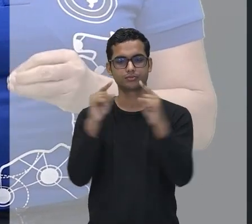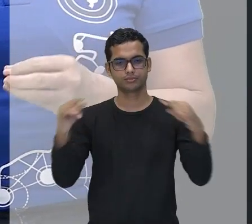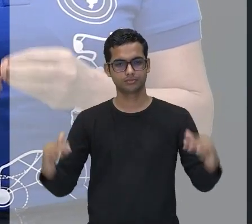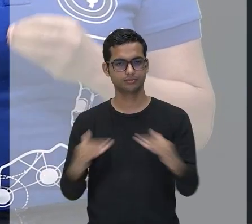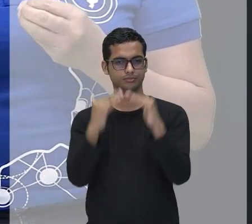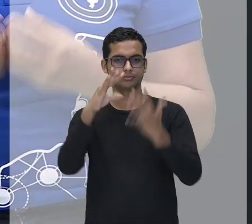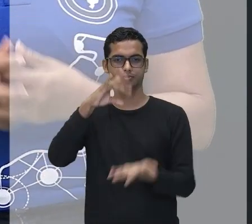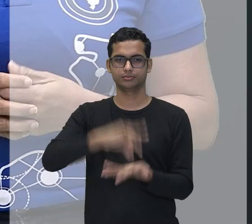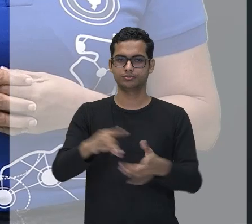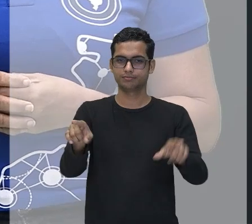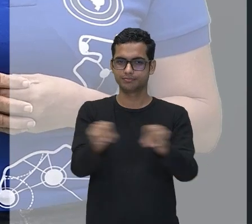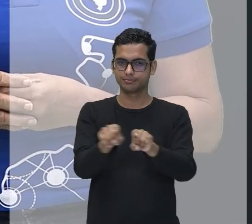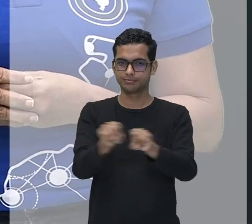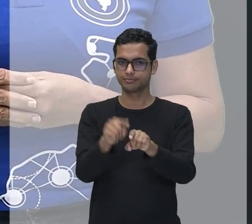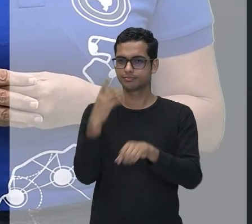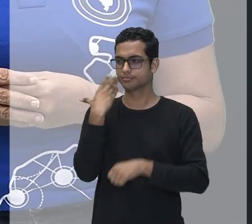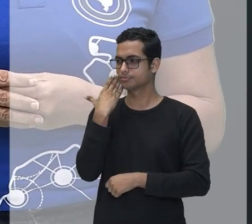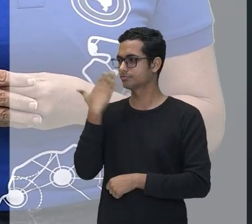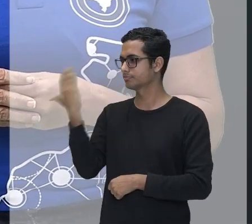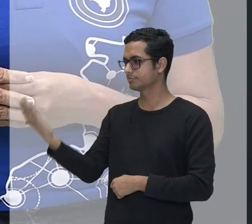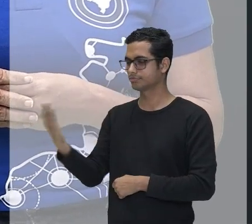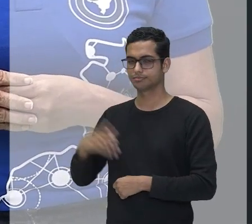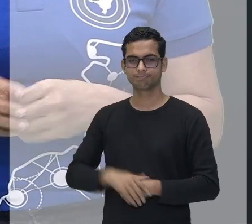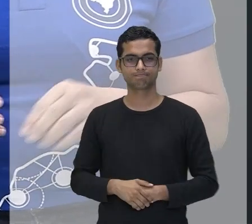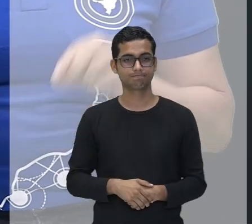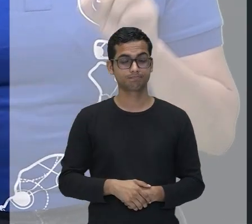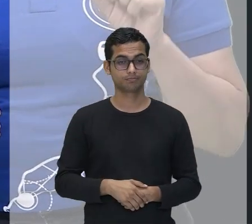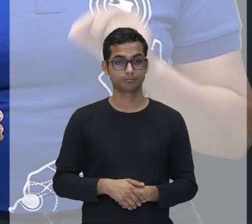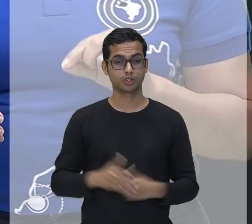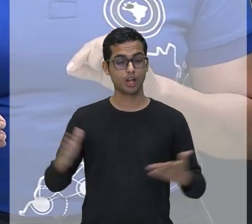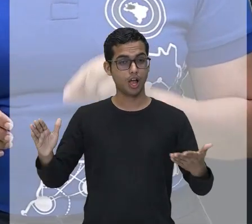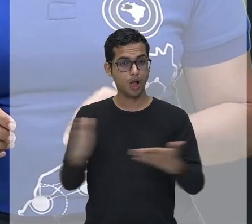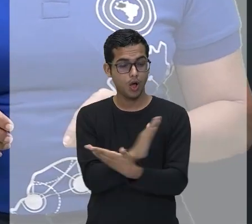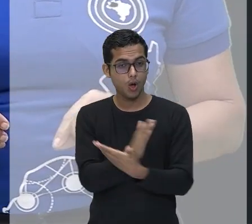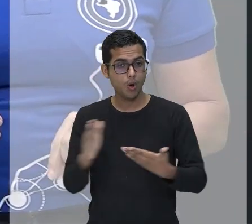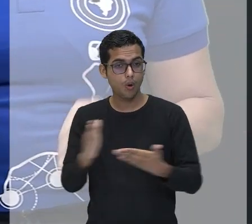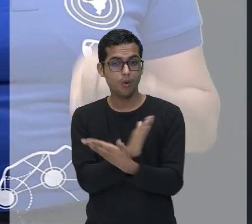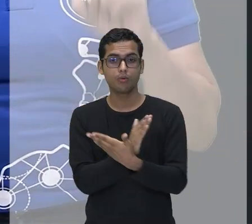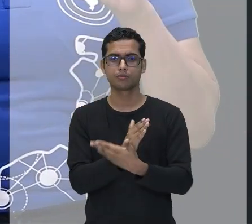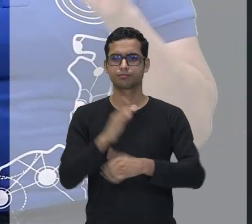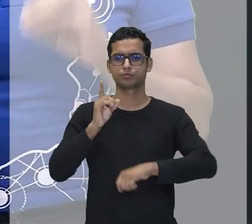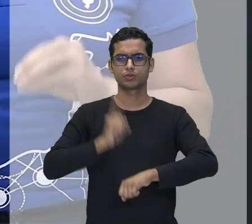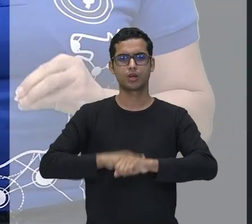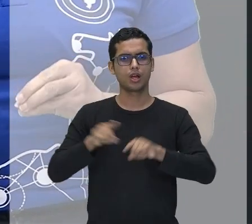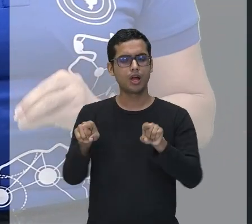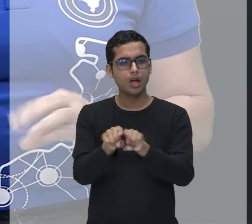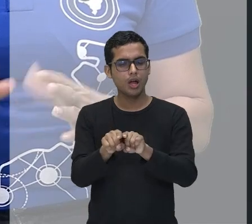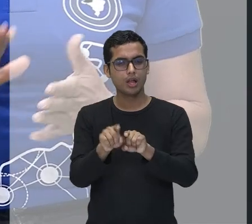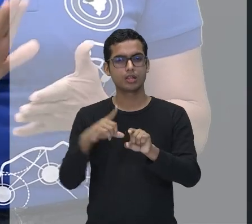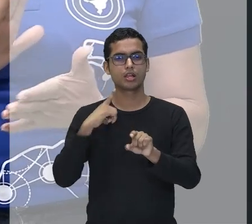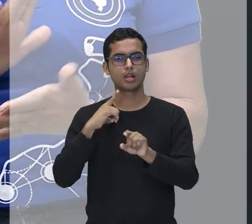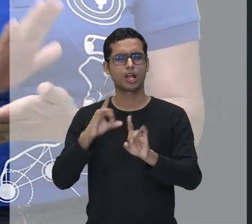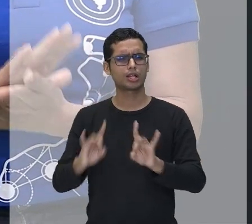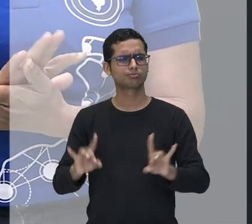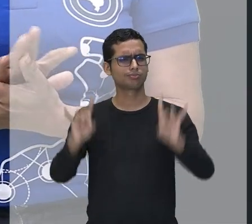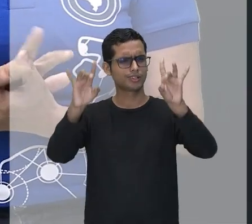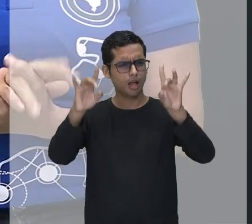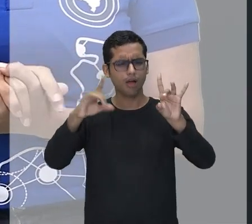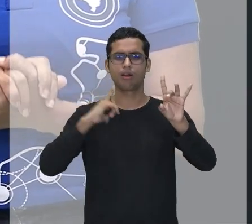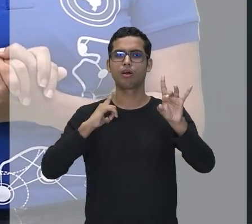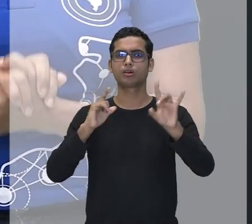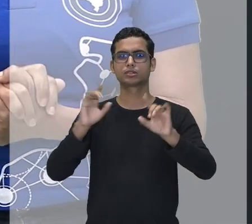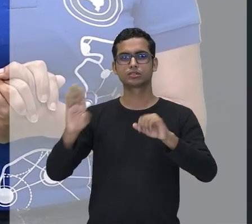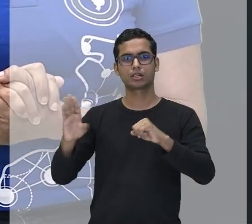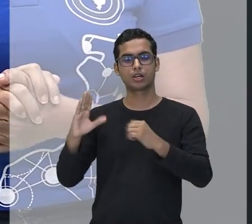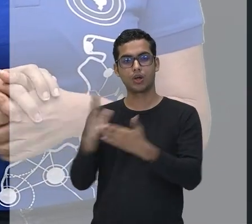Casos especiais da concordância. Aí é um pouco diferente. A gente terá que